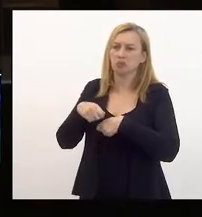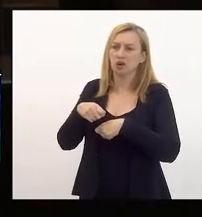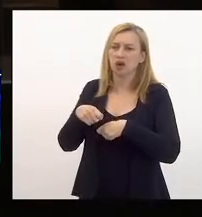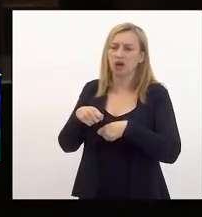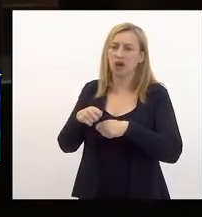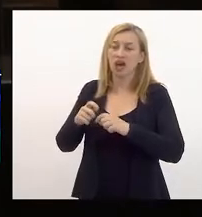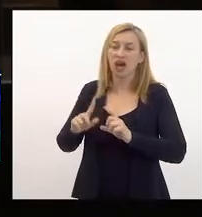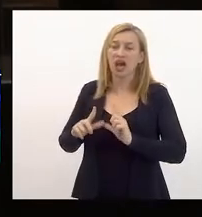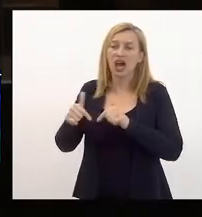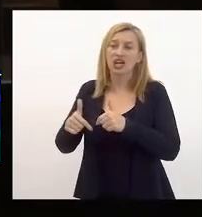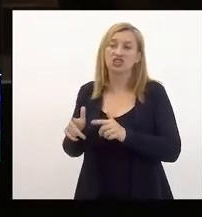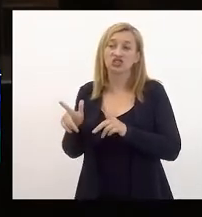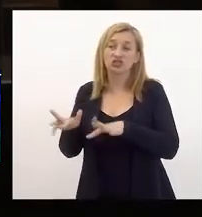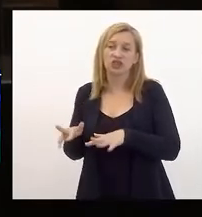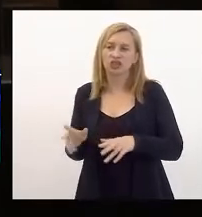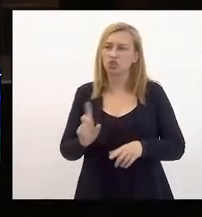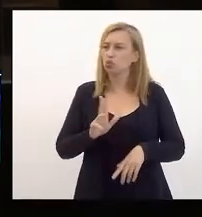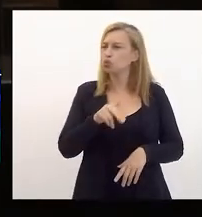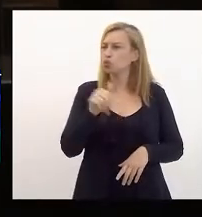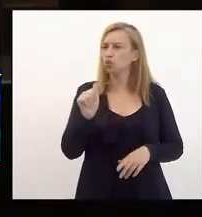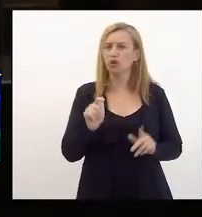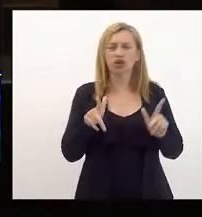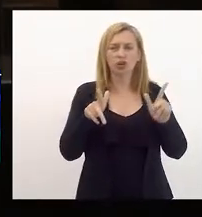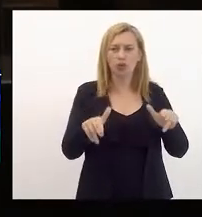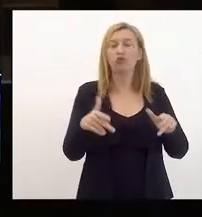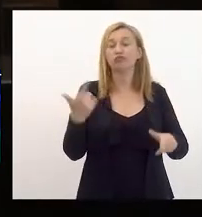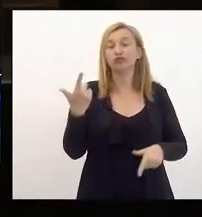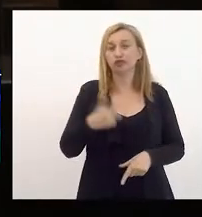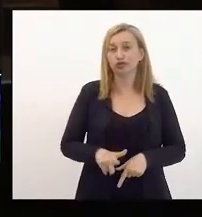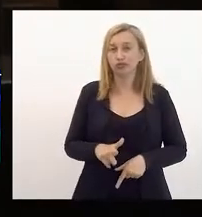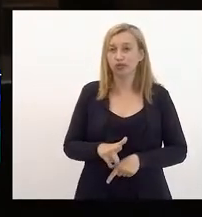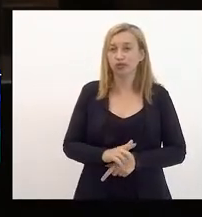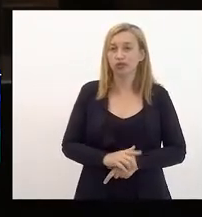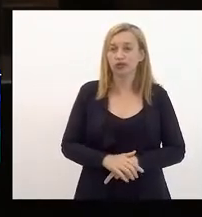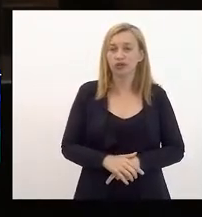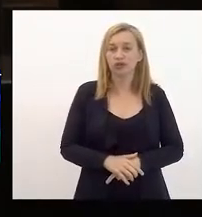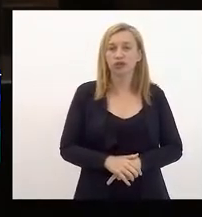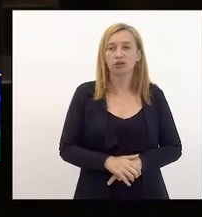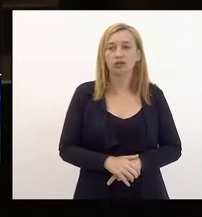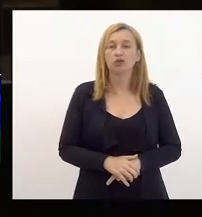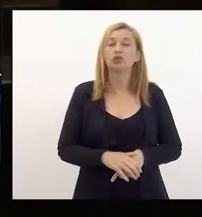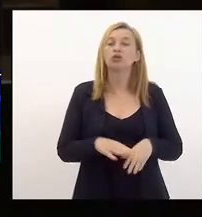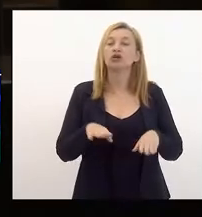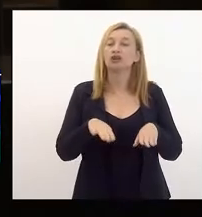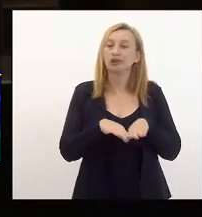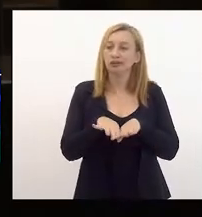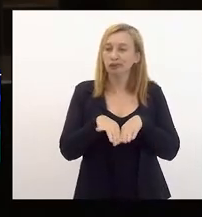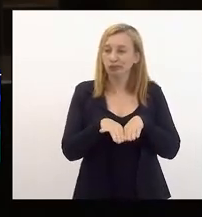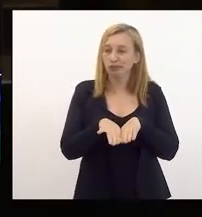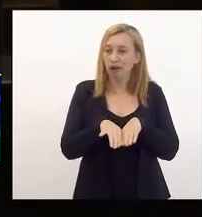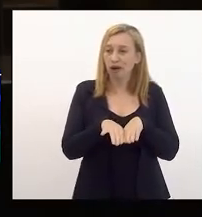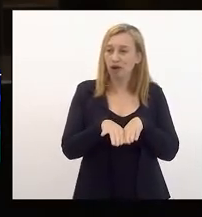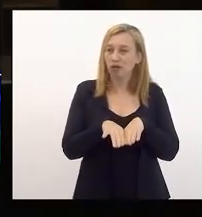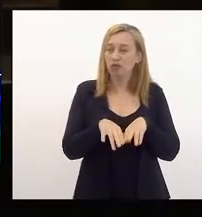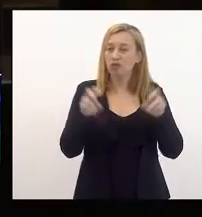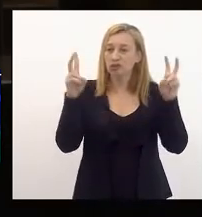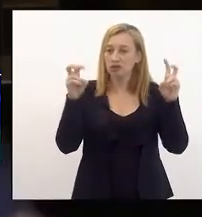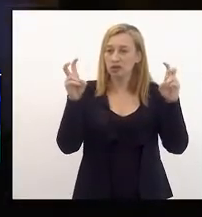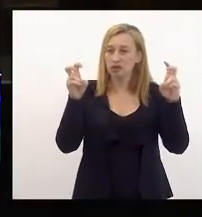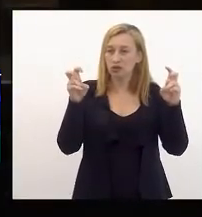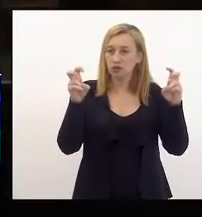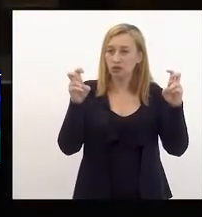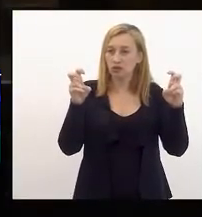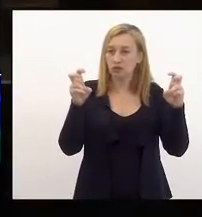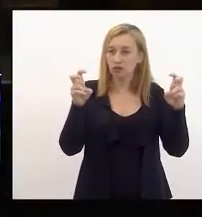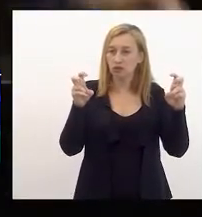Haja vista, por exemplo, que, mais uma vez, no mesmo patamar, as renúncias fiscais